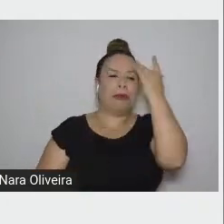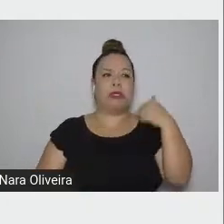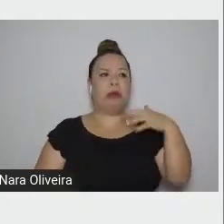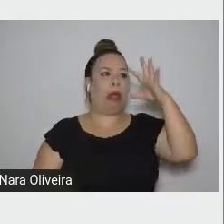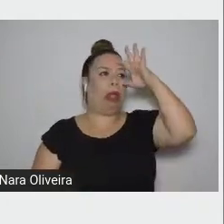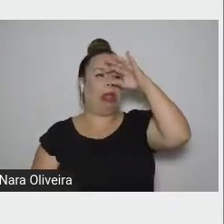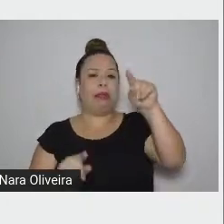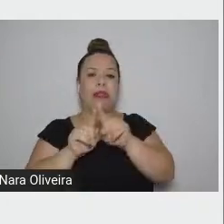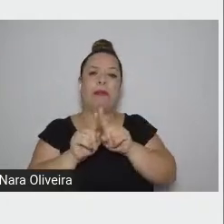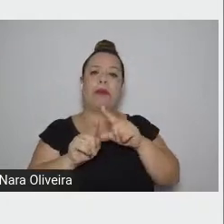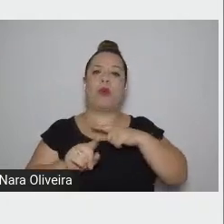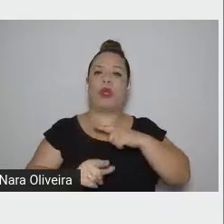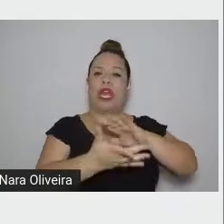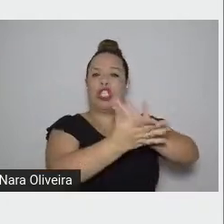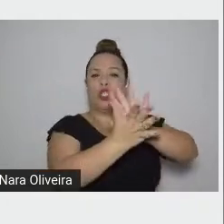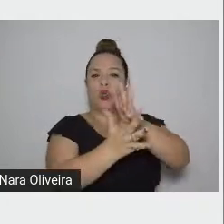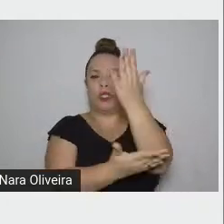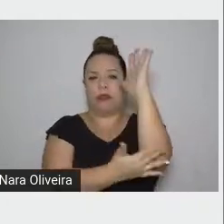natureza.